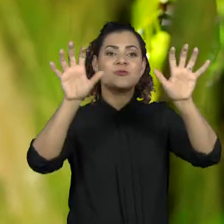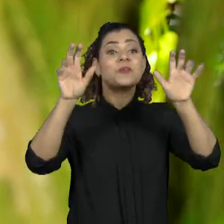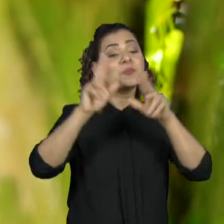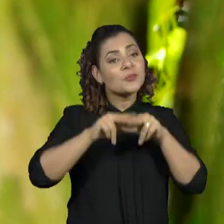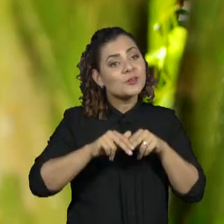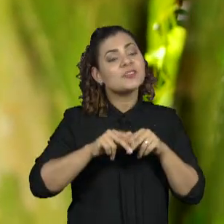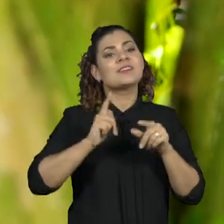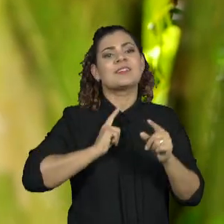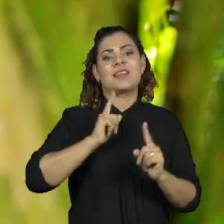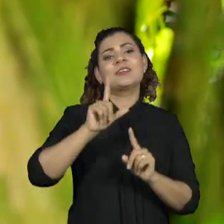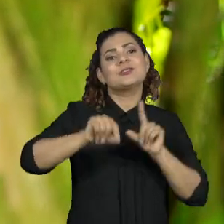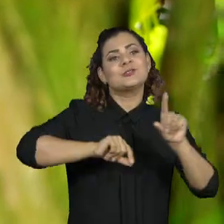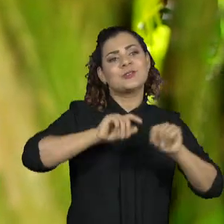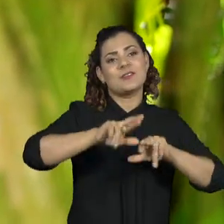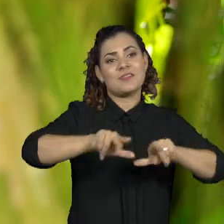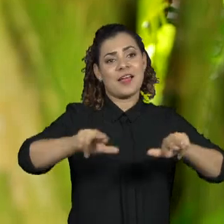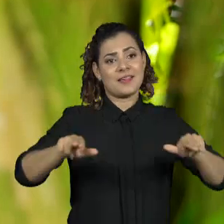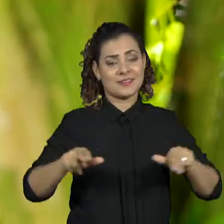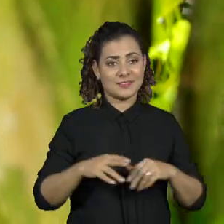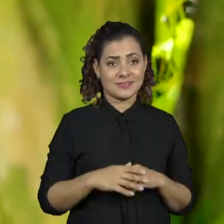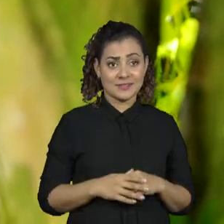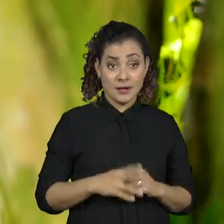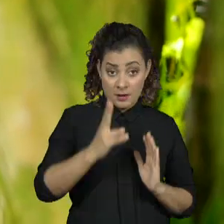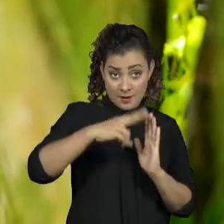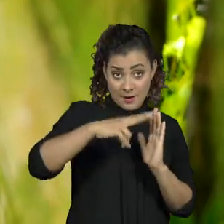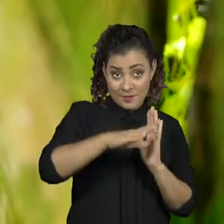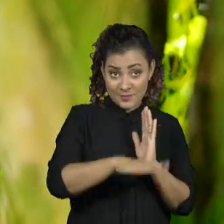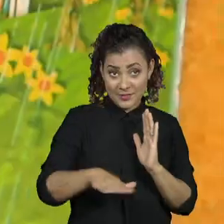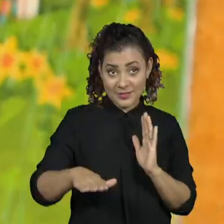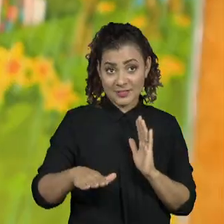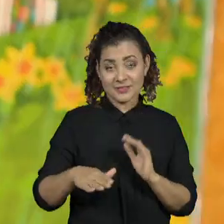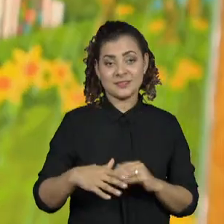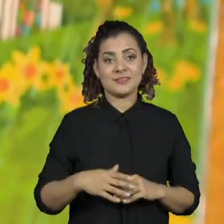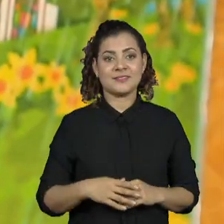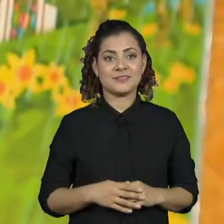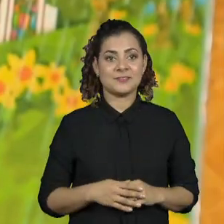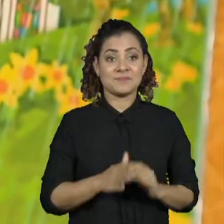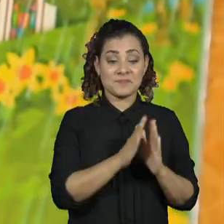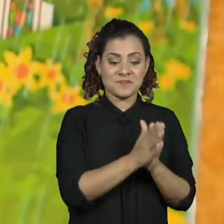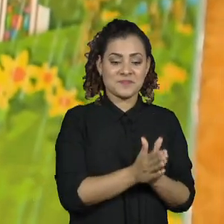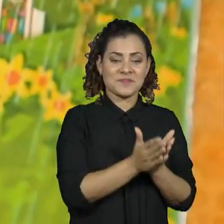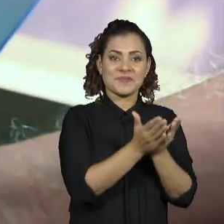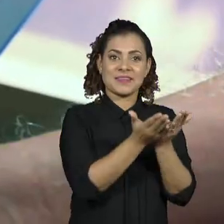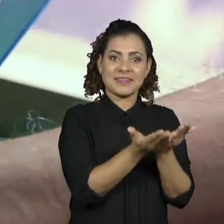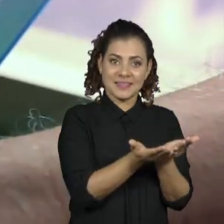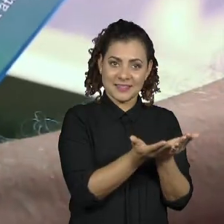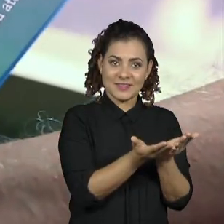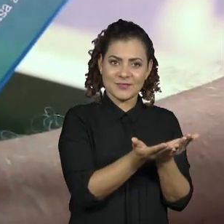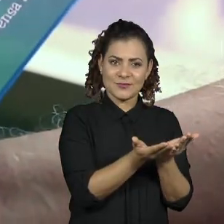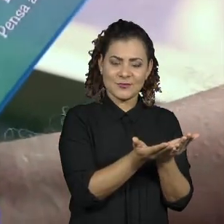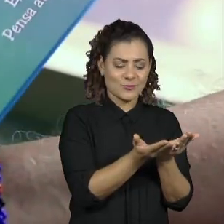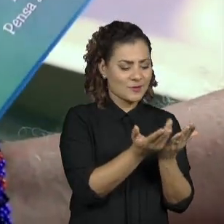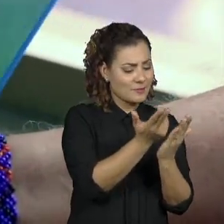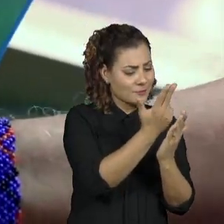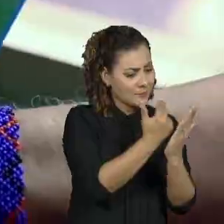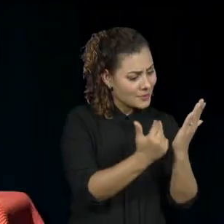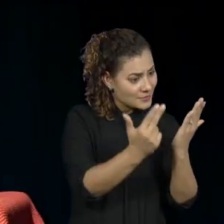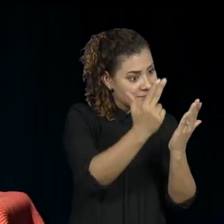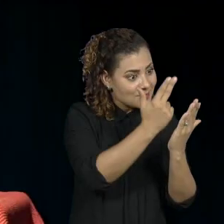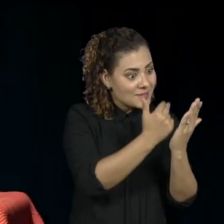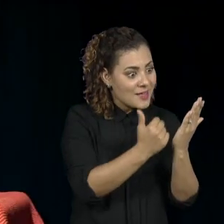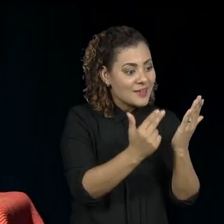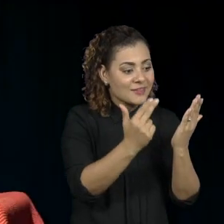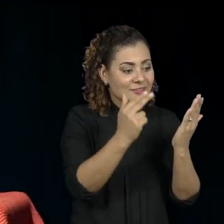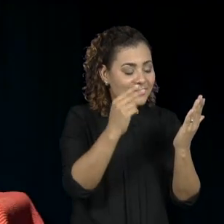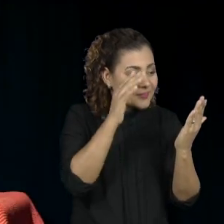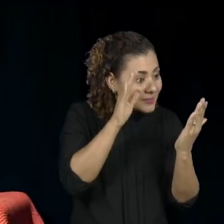é uma tentativa de explicar o mundo. Leia para as crianças. Lugar de livros. A cada ilustração, um